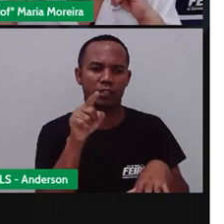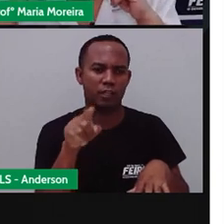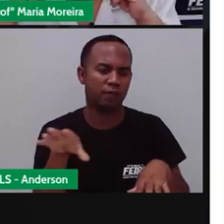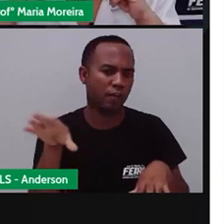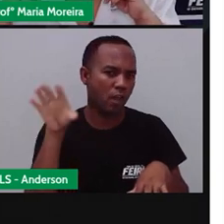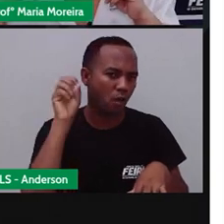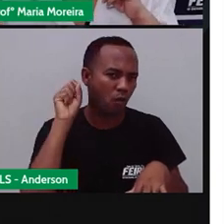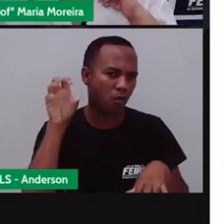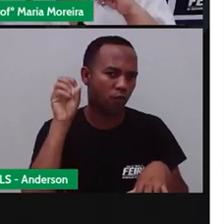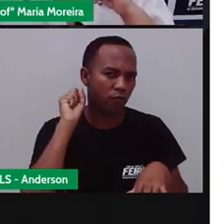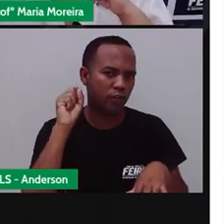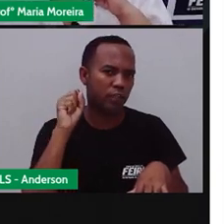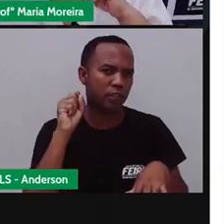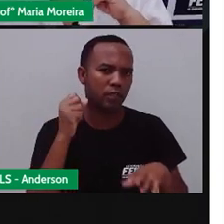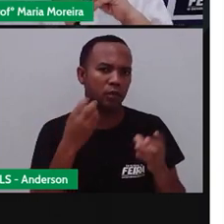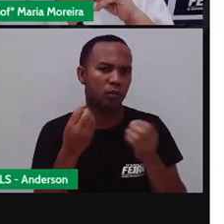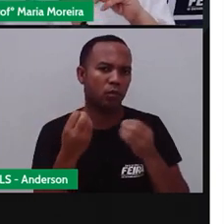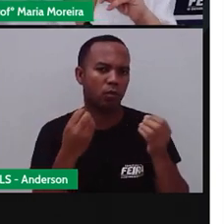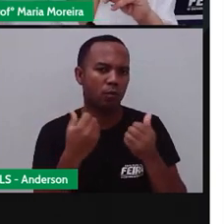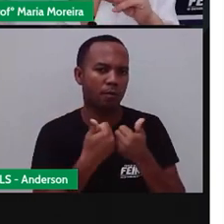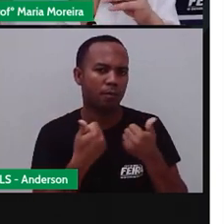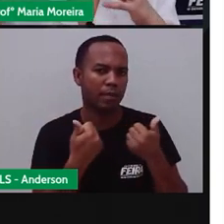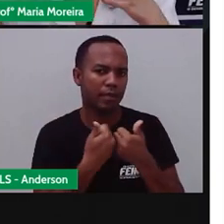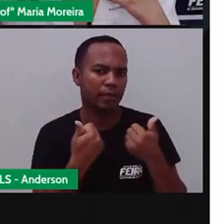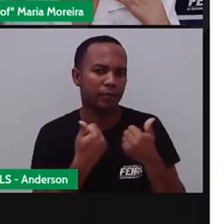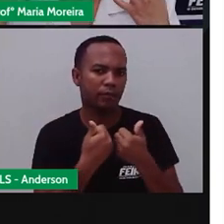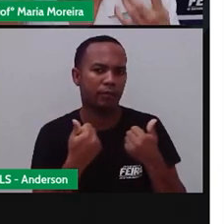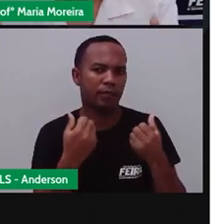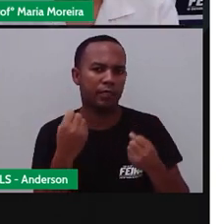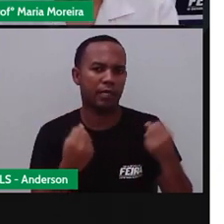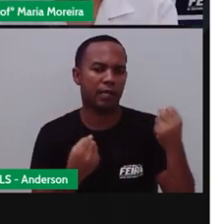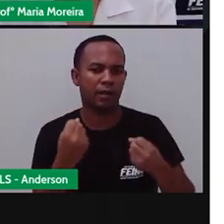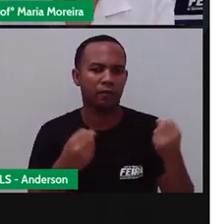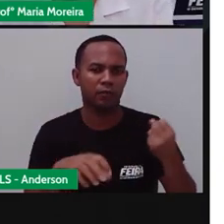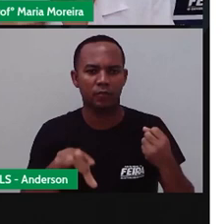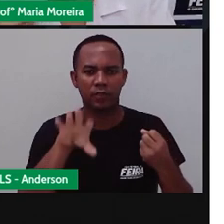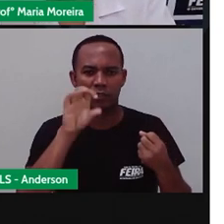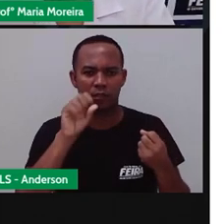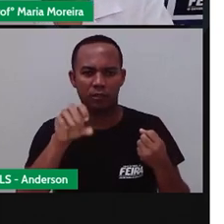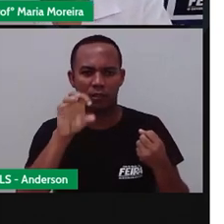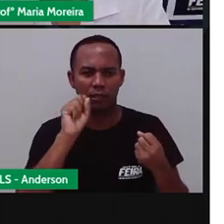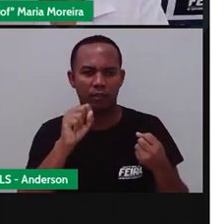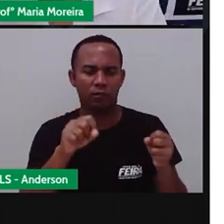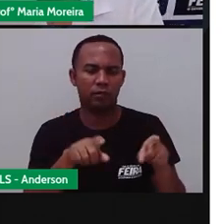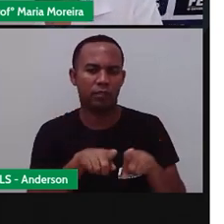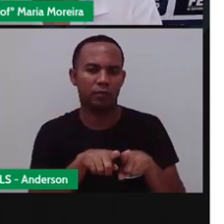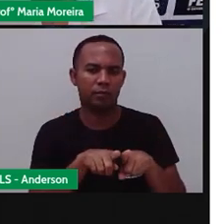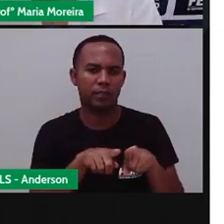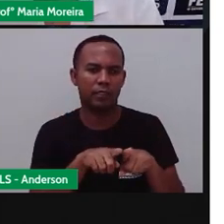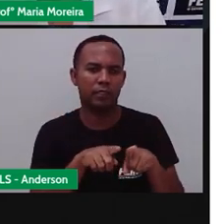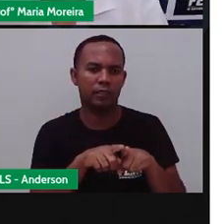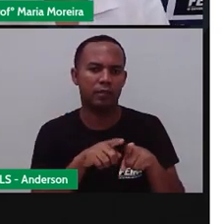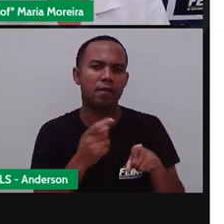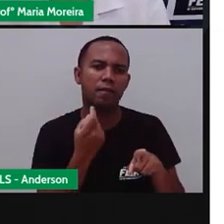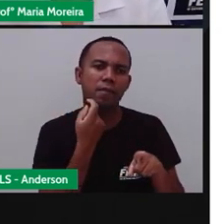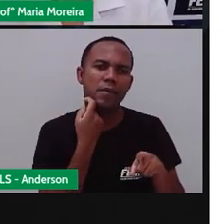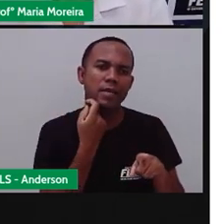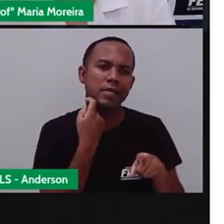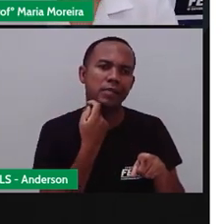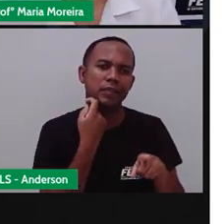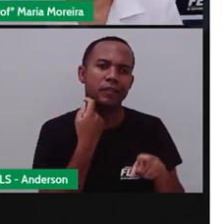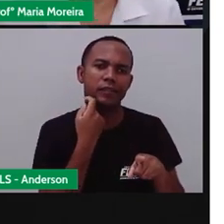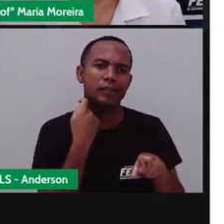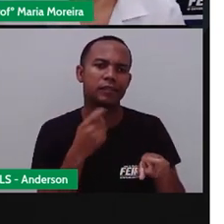Ouvir. Então, você sabe que próximo tem carros. Você vai sentir o cheiro. Às você sente o cheiro que vem de o quê? Dos peixes que estão ali.